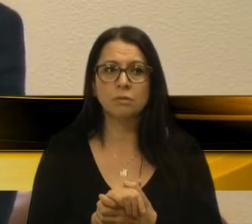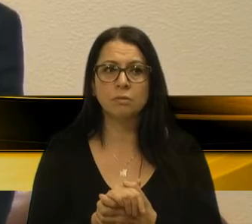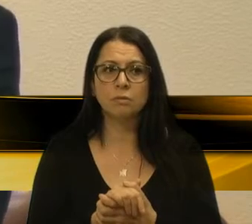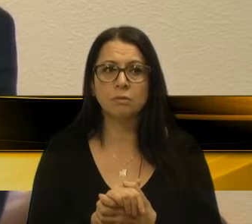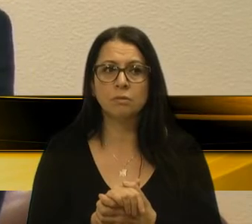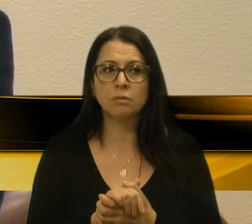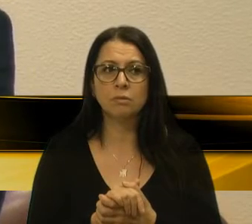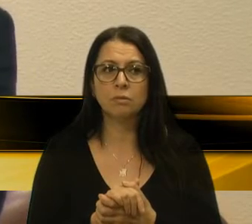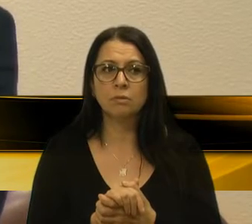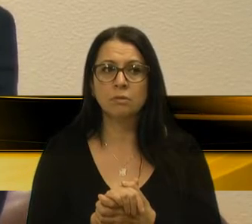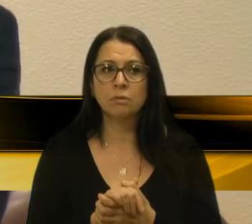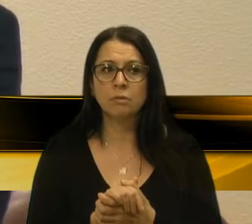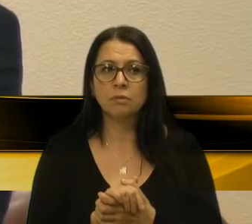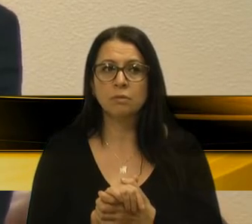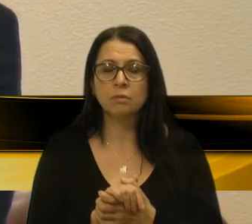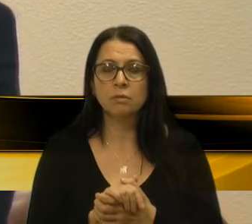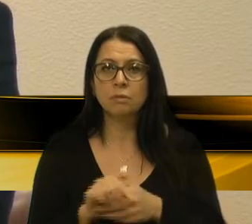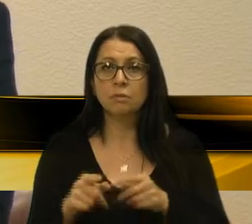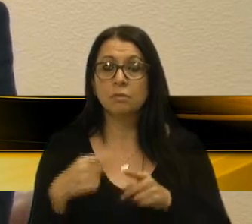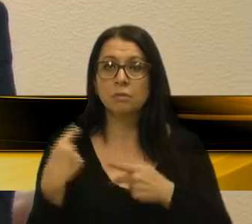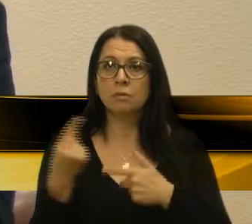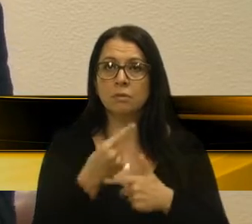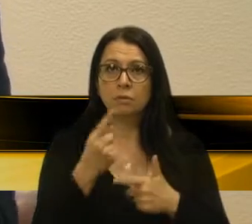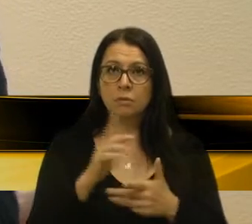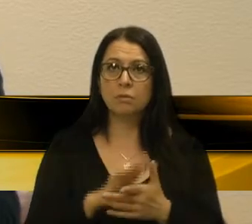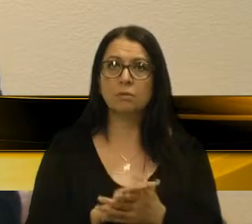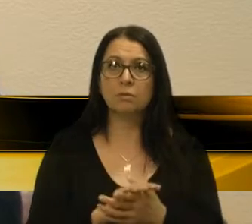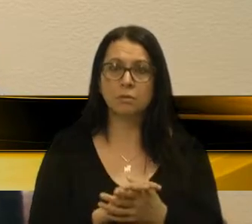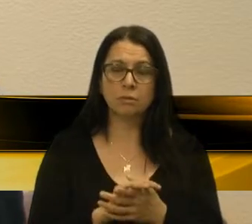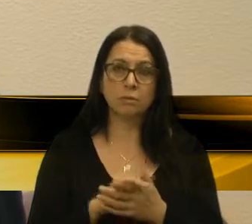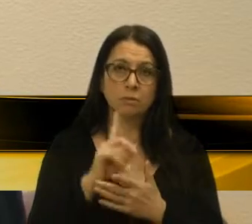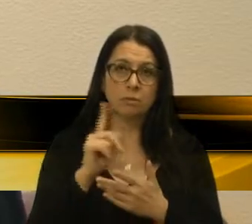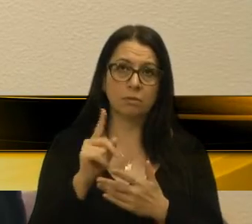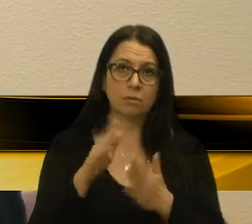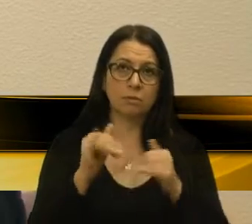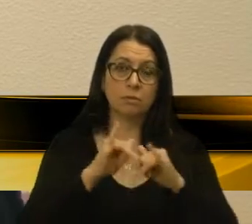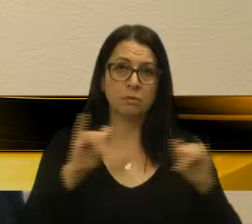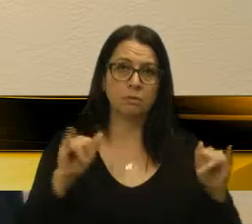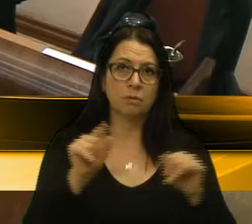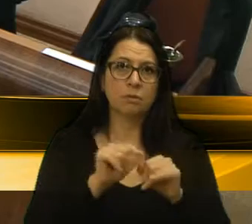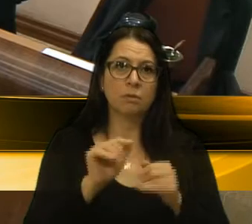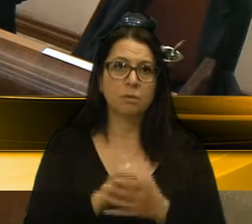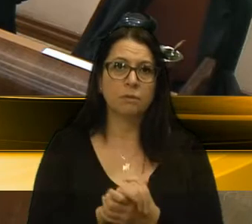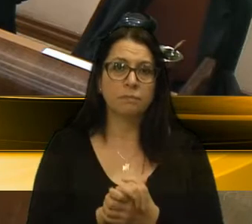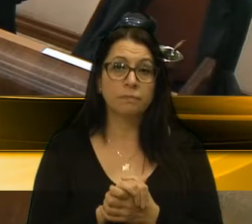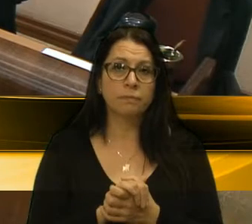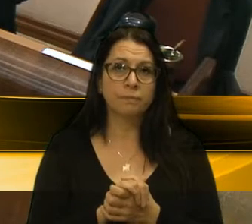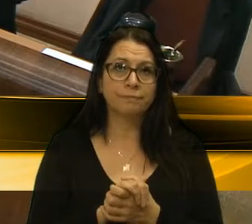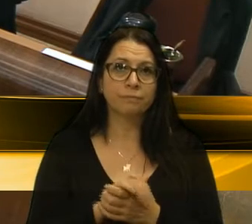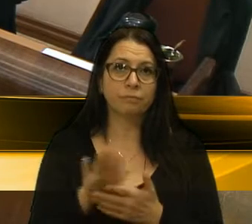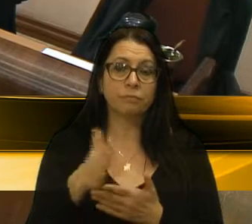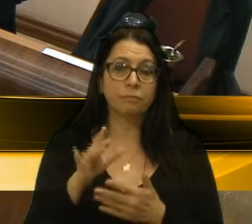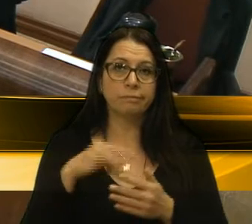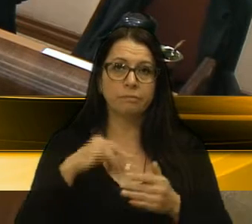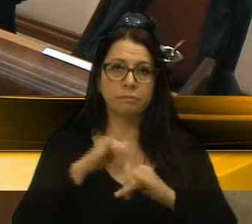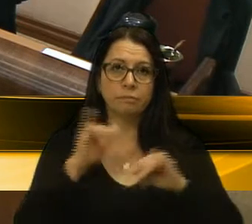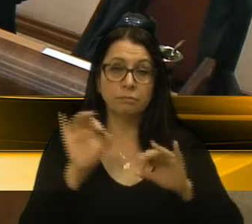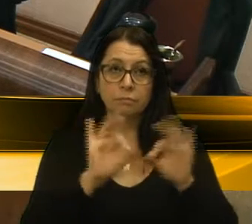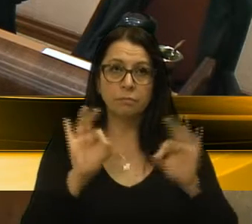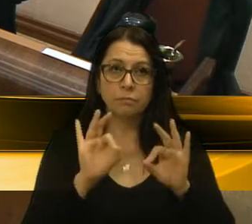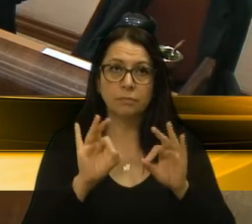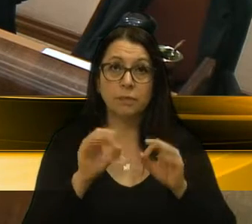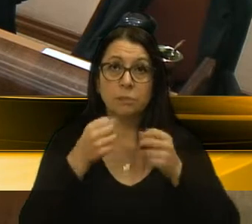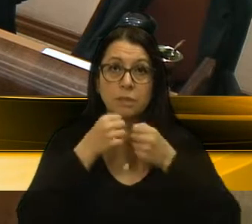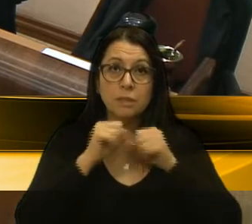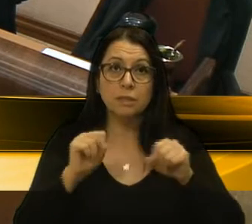para que tudo seja devidamente apurado. Então, o pedido de informações é nesse sentido. Talvez não venha informação alguma, porque a Secretaria